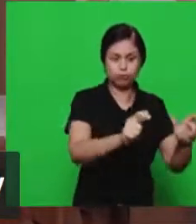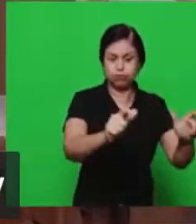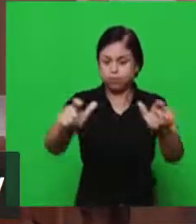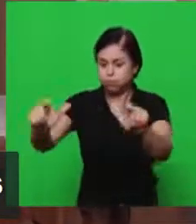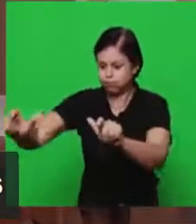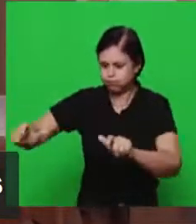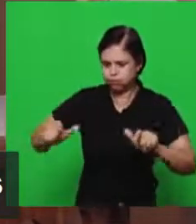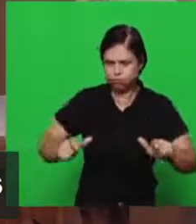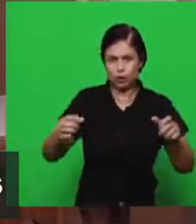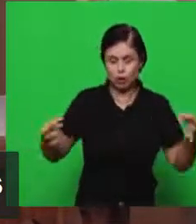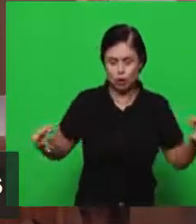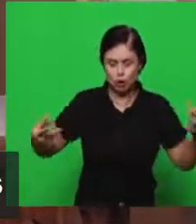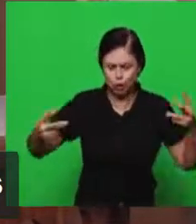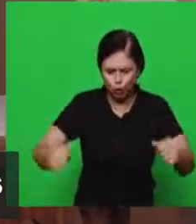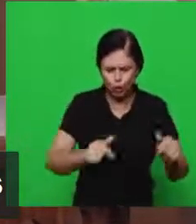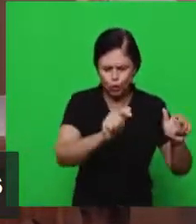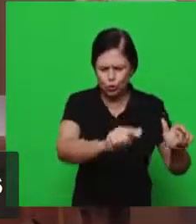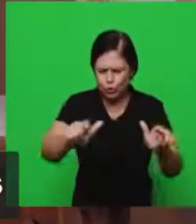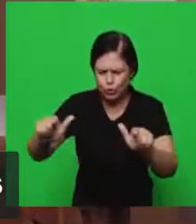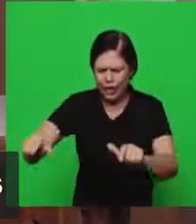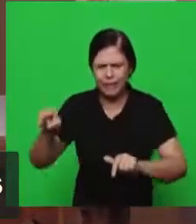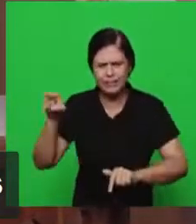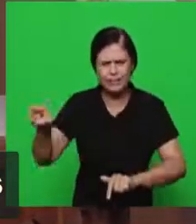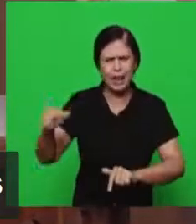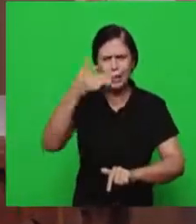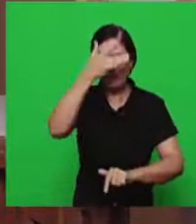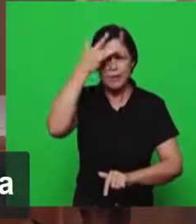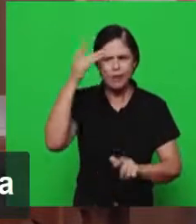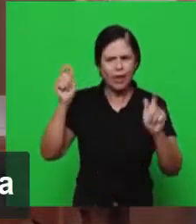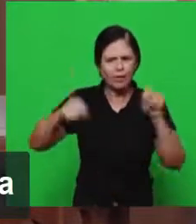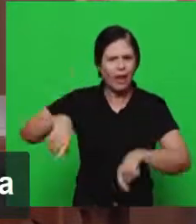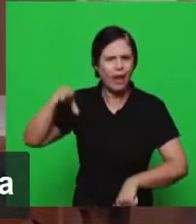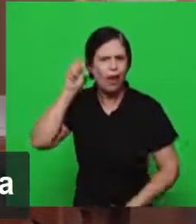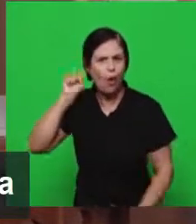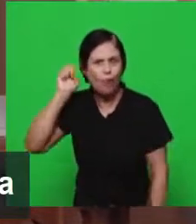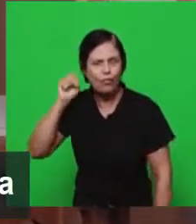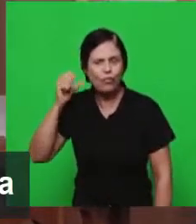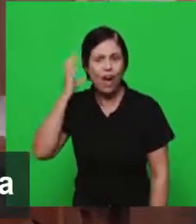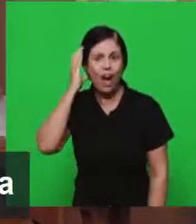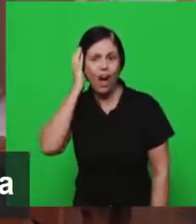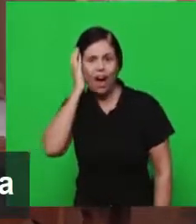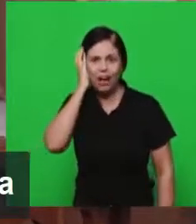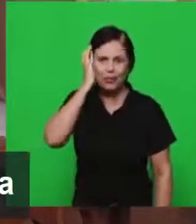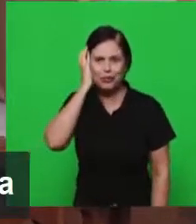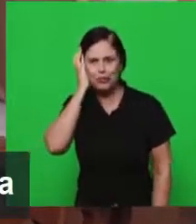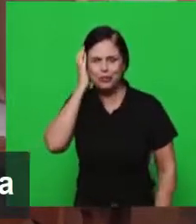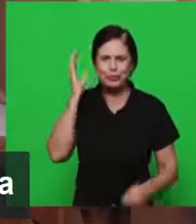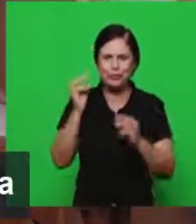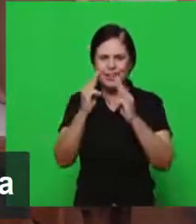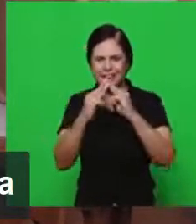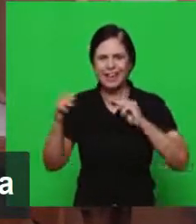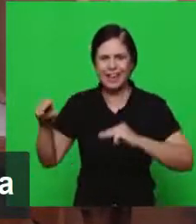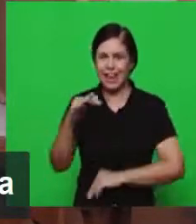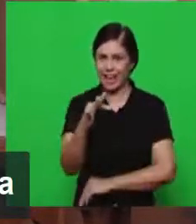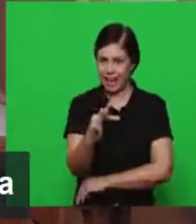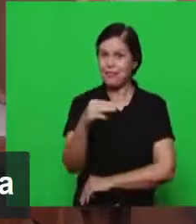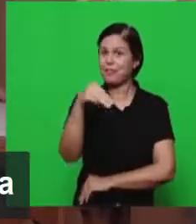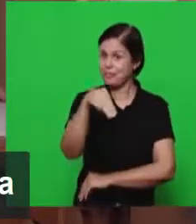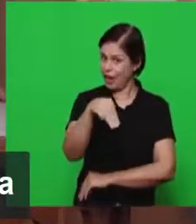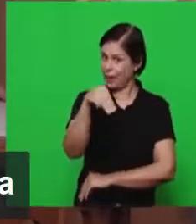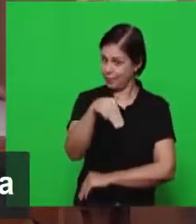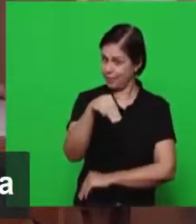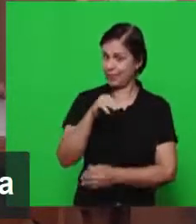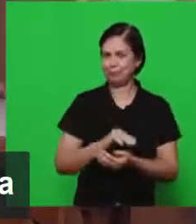passamos por São Pedro dos Ferros e outras regiões da BEM, que finalmente